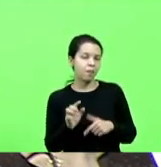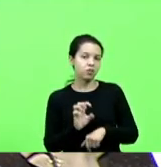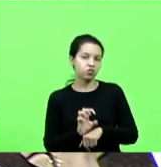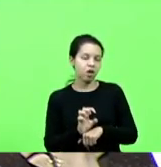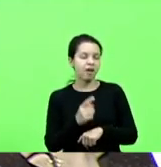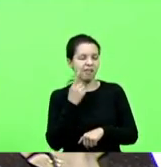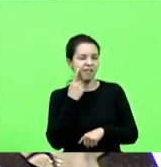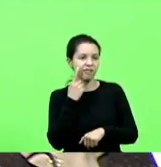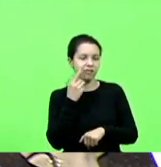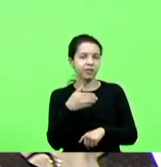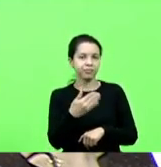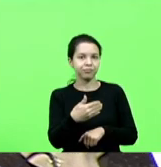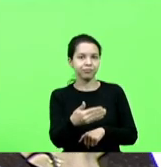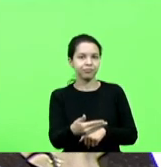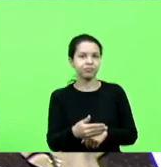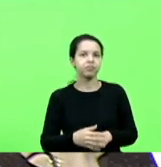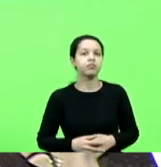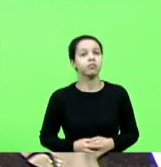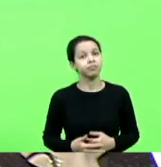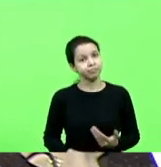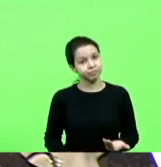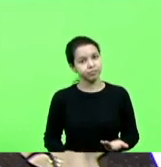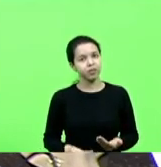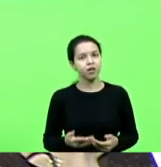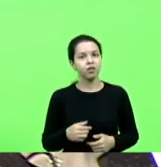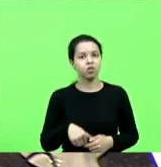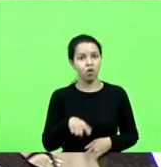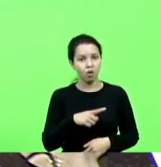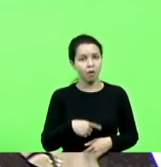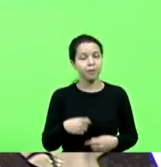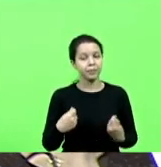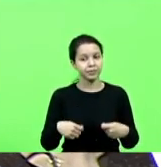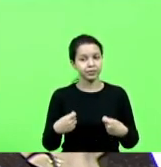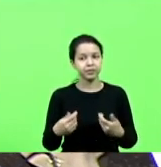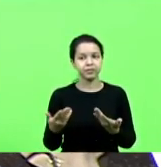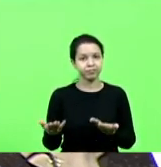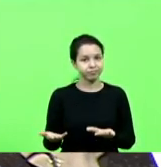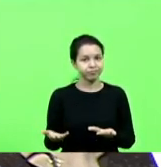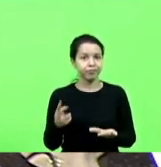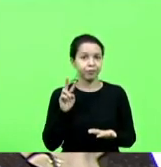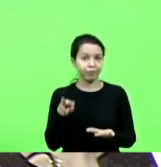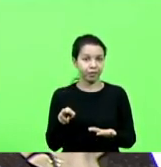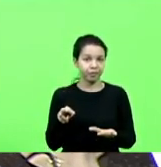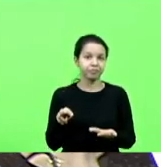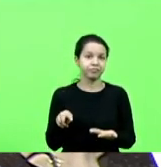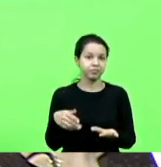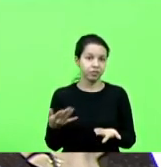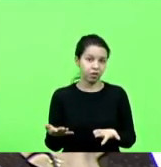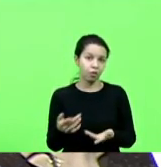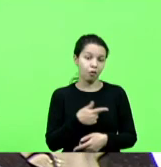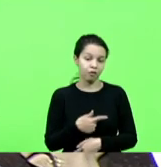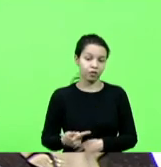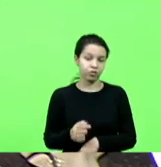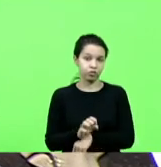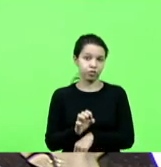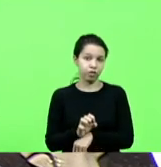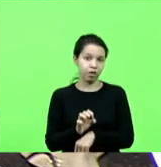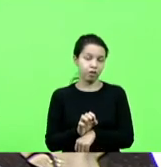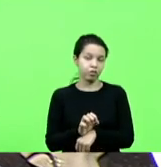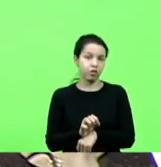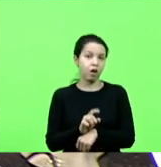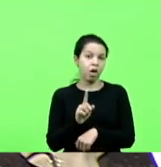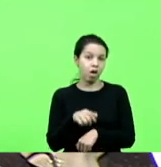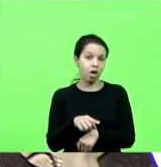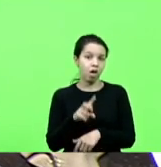Infelizmente, nós temos que nos deparar com esse tipo de situação. E é isso que o Estado está fazendo para resolver, por enquanto, uma advertência